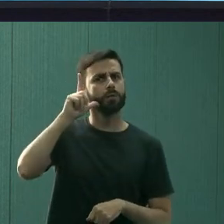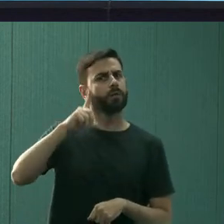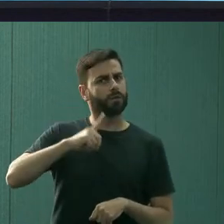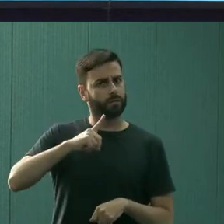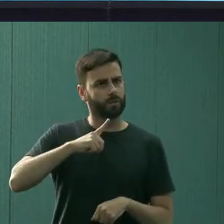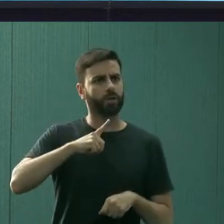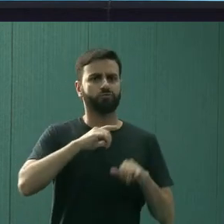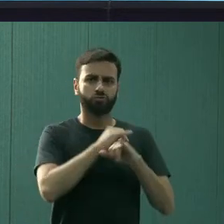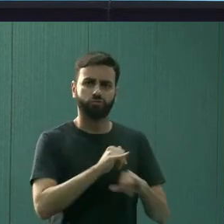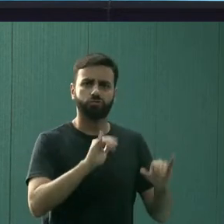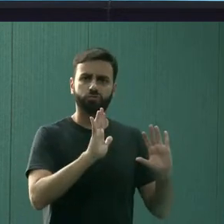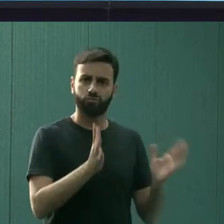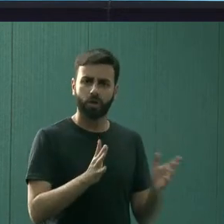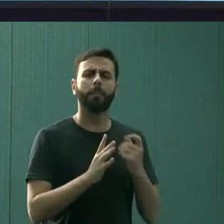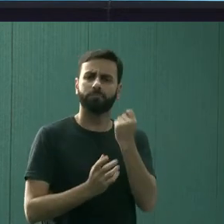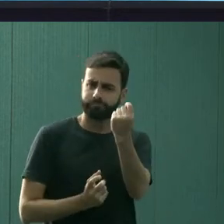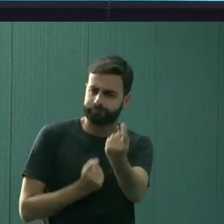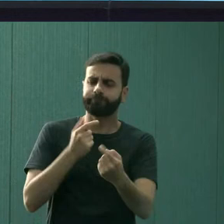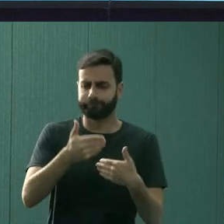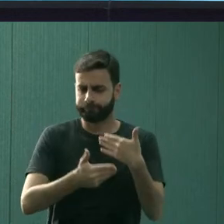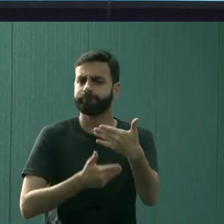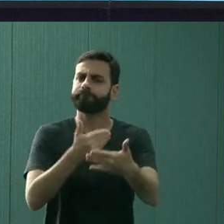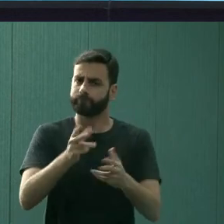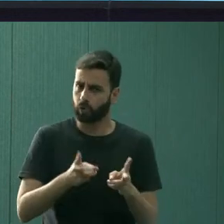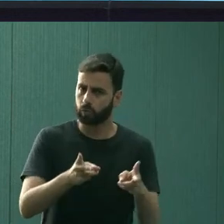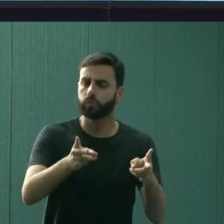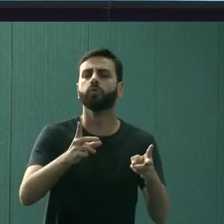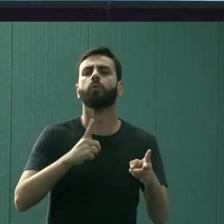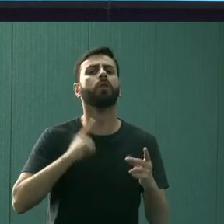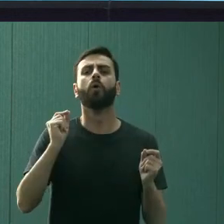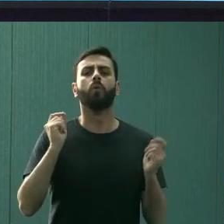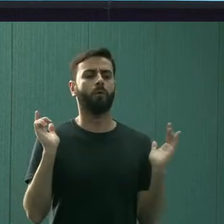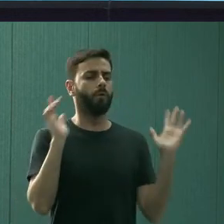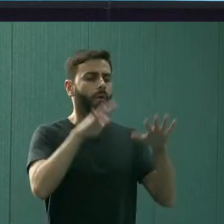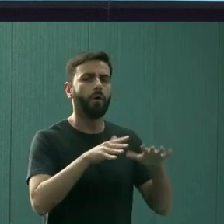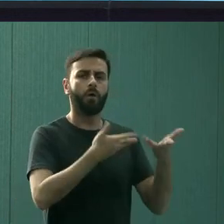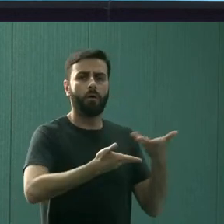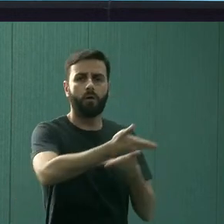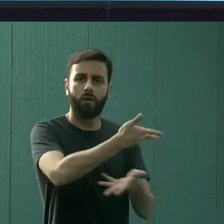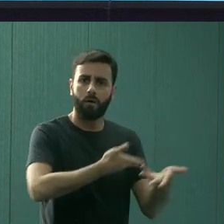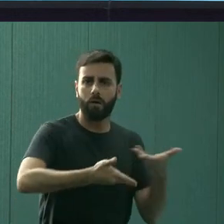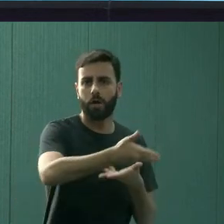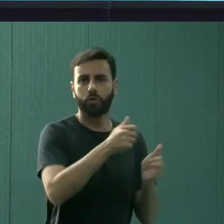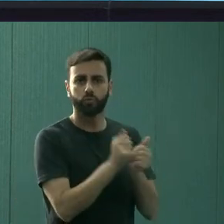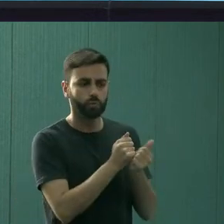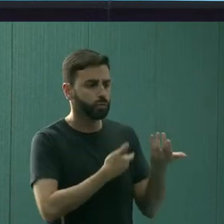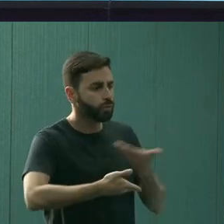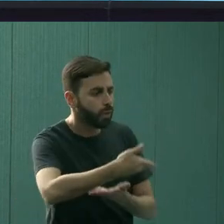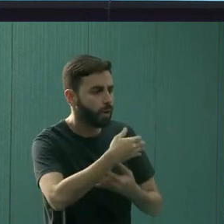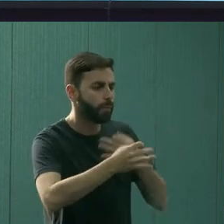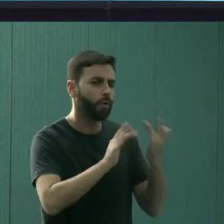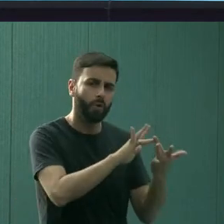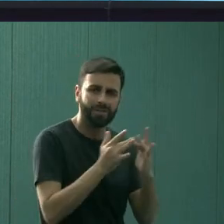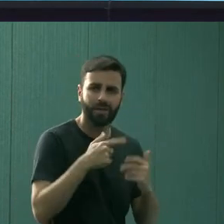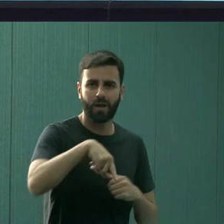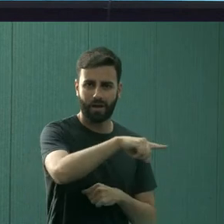atividade, mas, de vez em quando, vai acontecer, que são encontros para trocar experiências, trocar vivências.